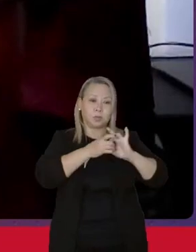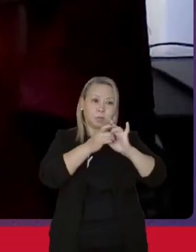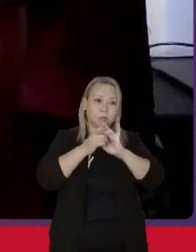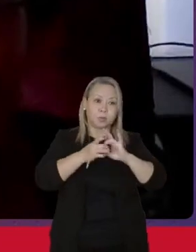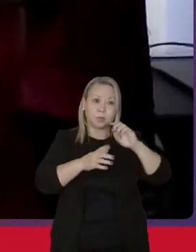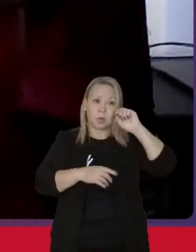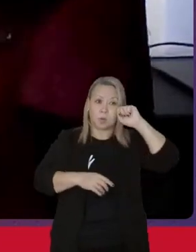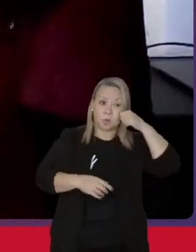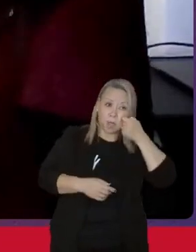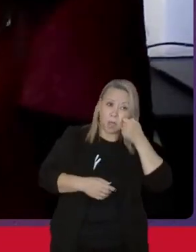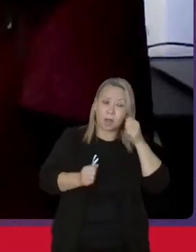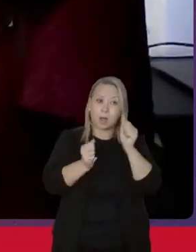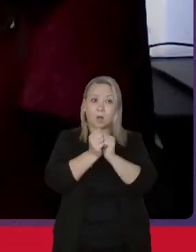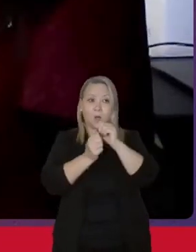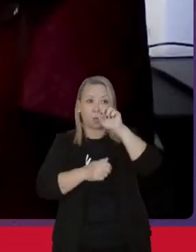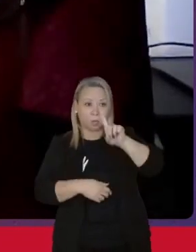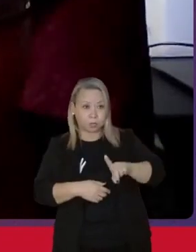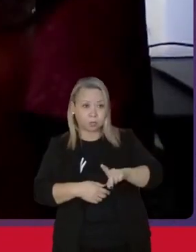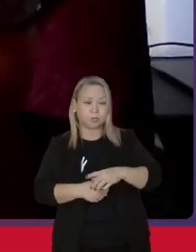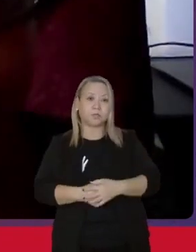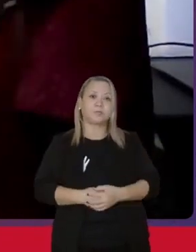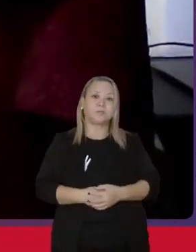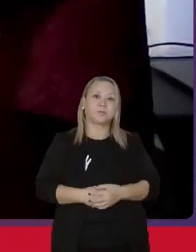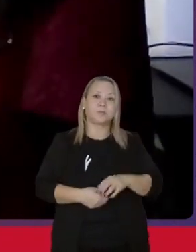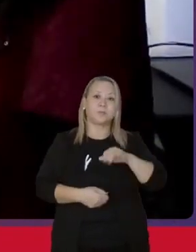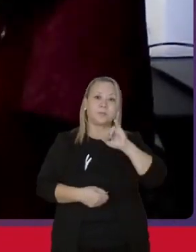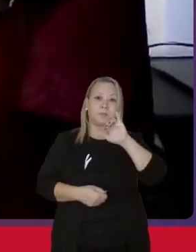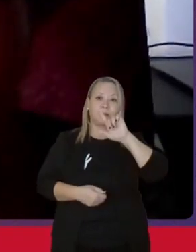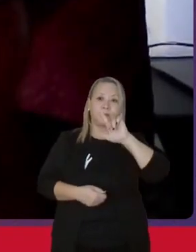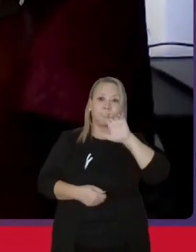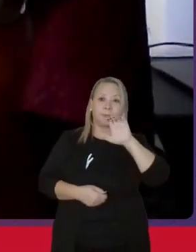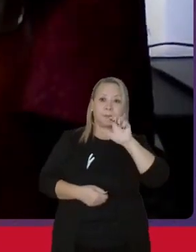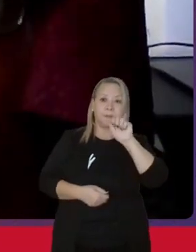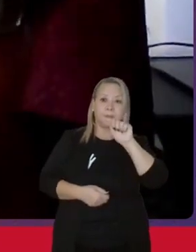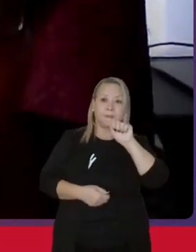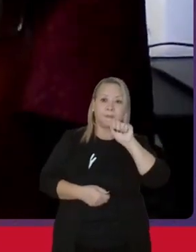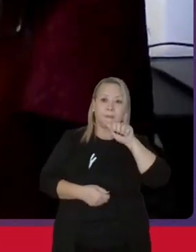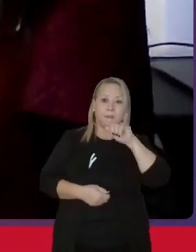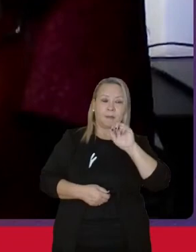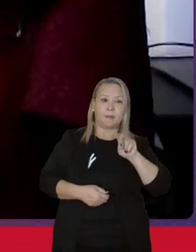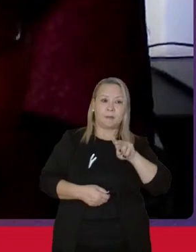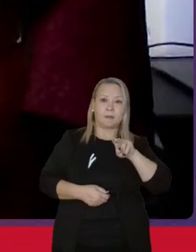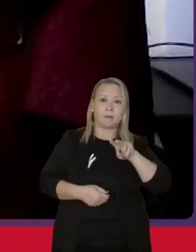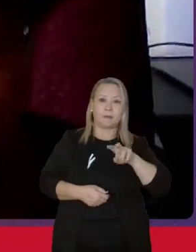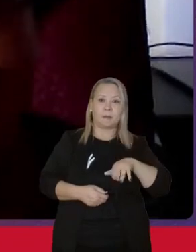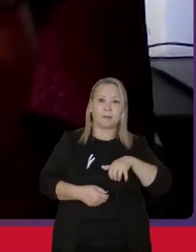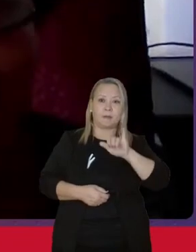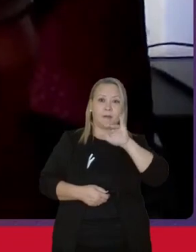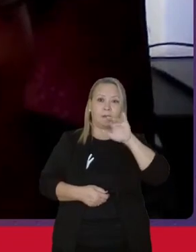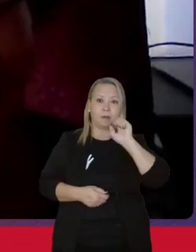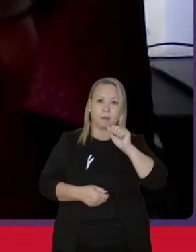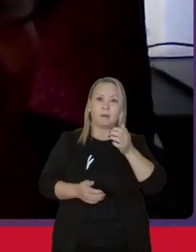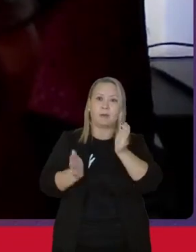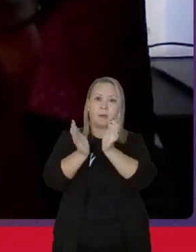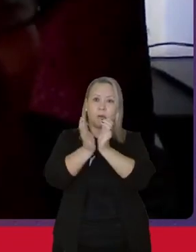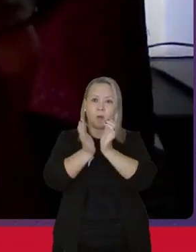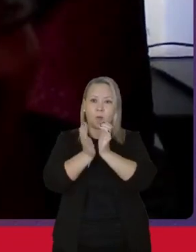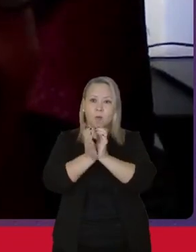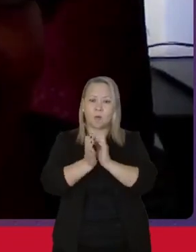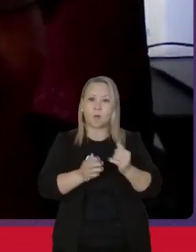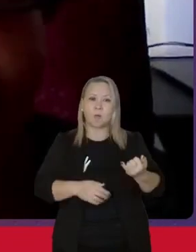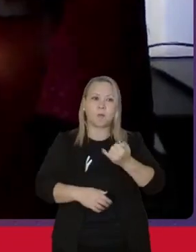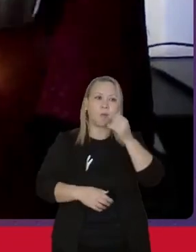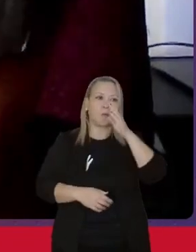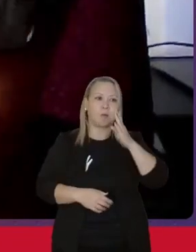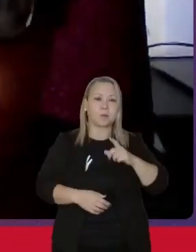direitos, o ILEAE, um bloco cultural extremamente importante para o Brasil, existente na Bahia,